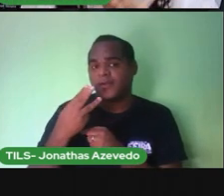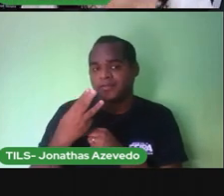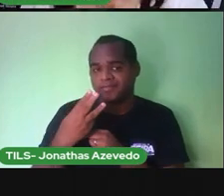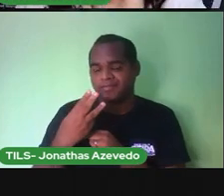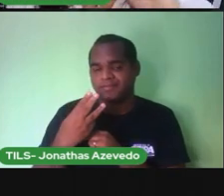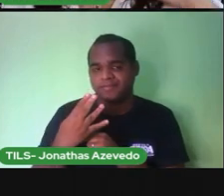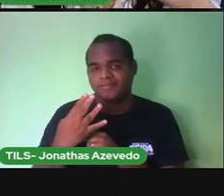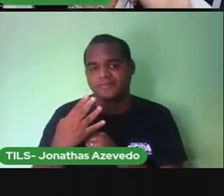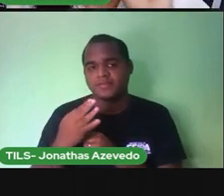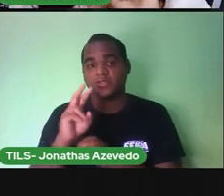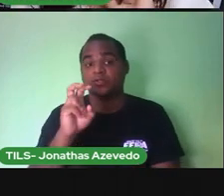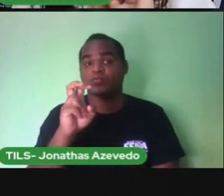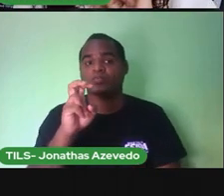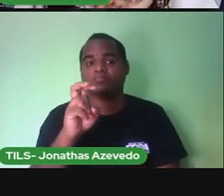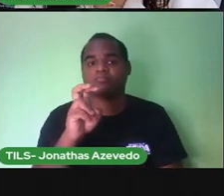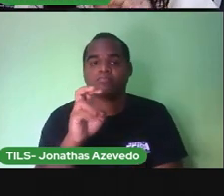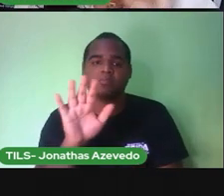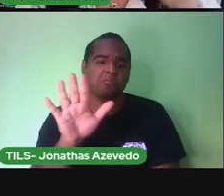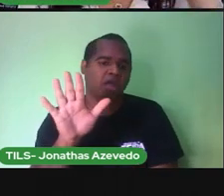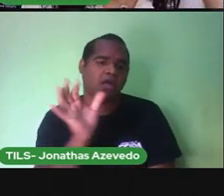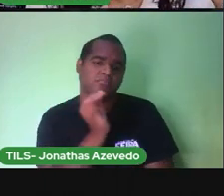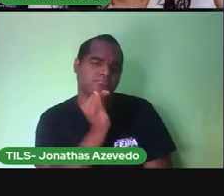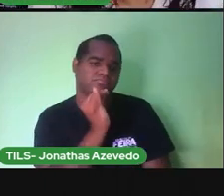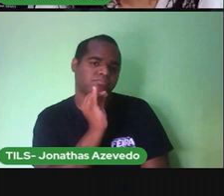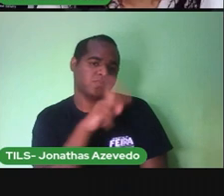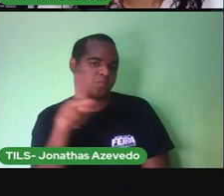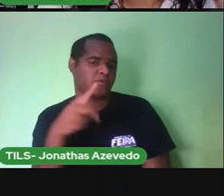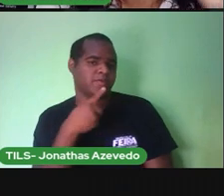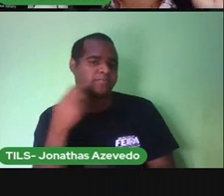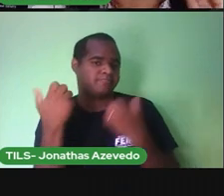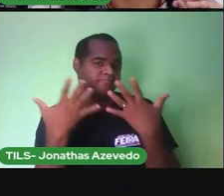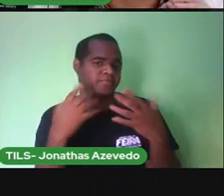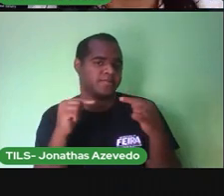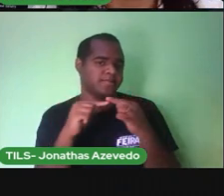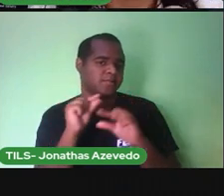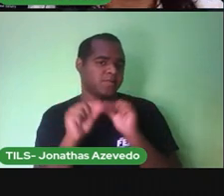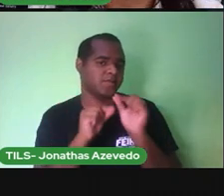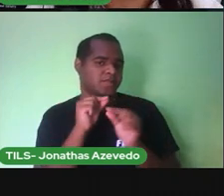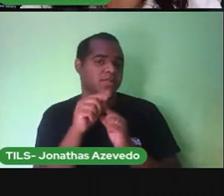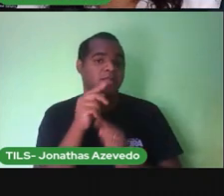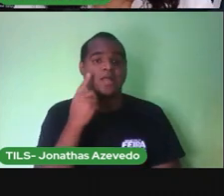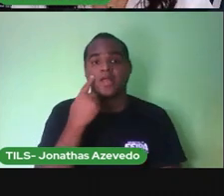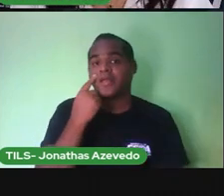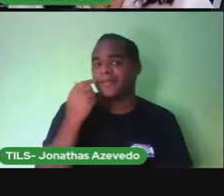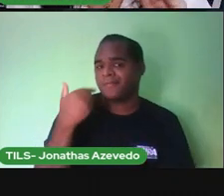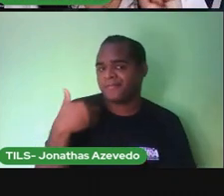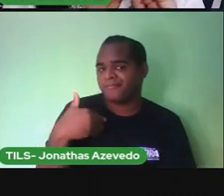Uma, cinco. Mas a Pró colocou assim de propósito para ver se você